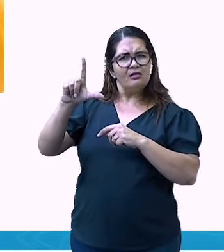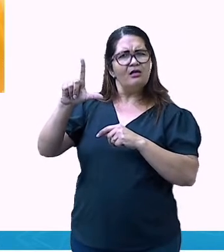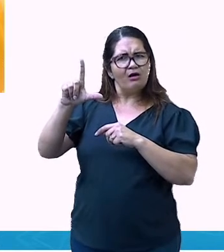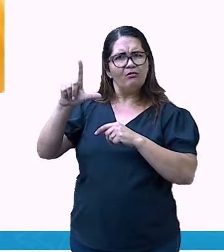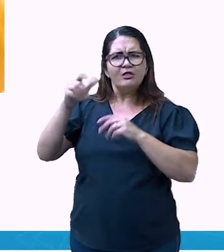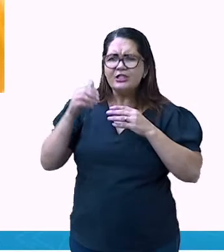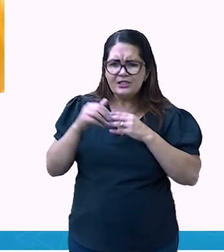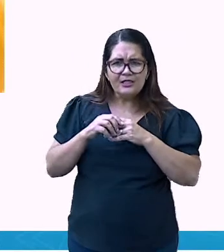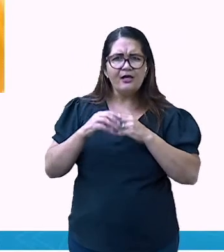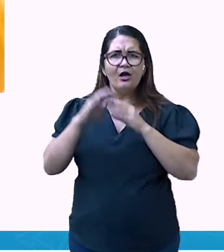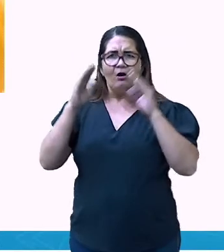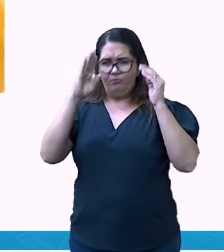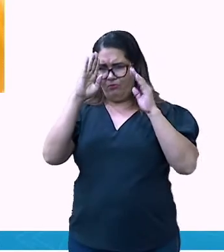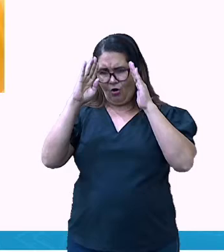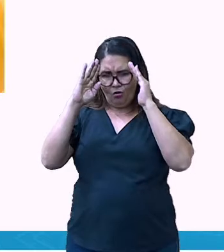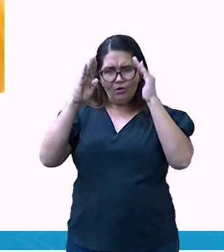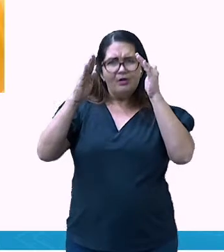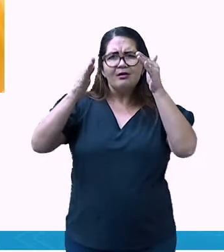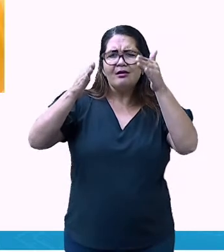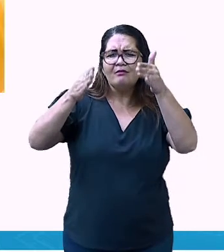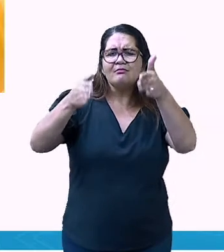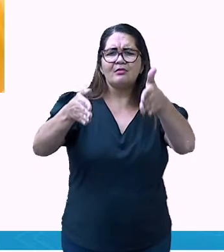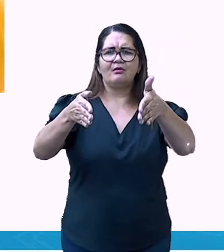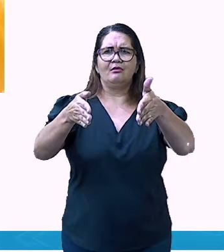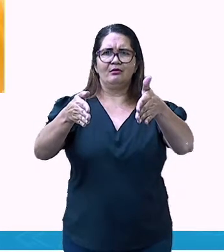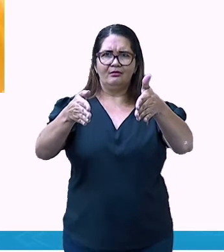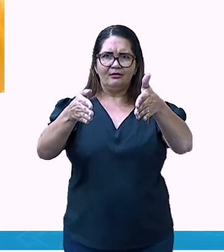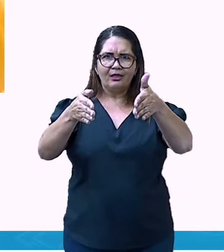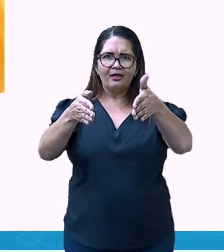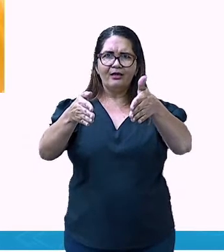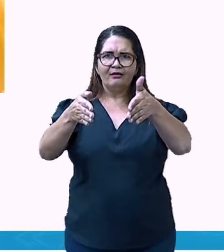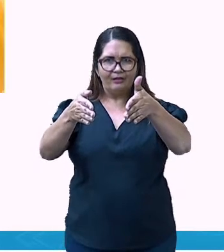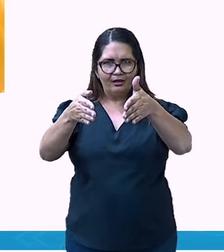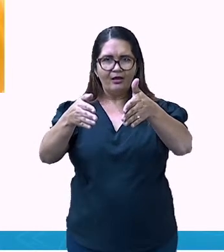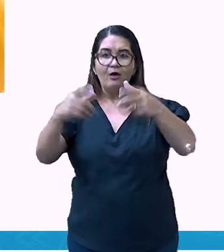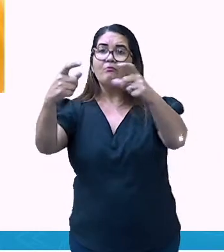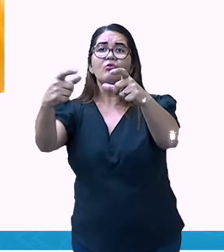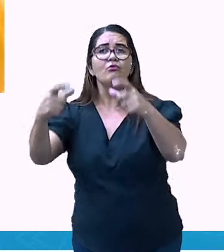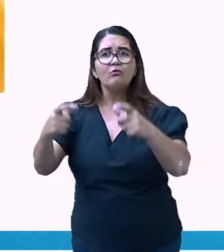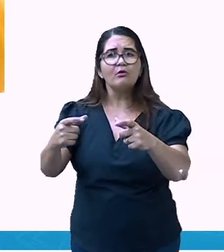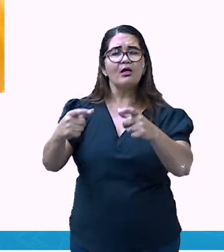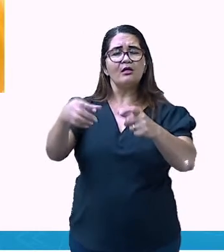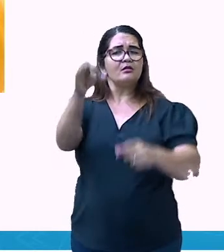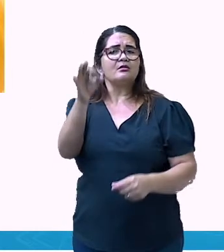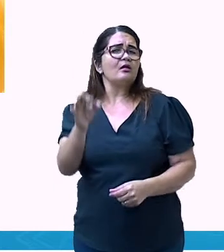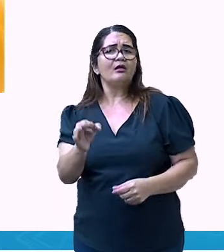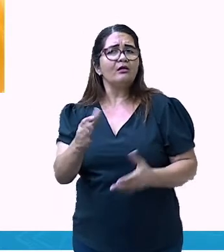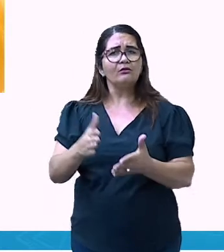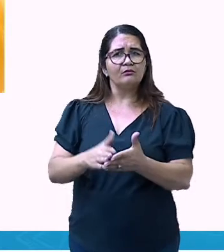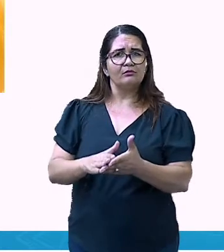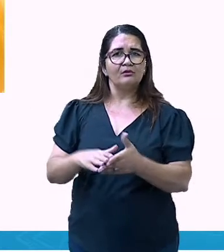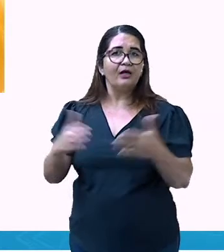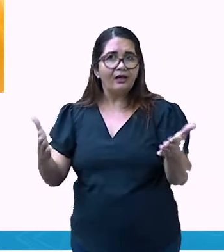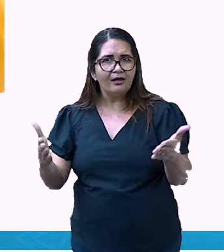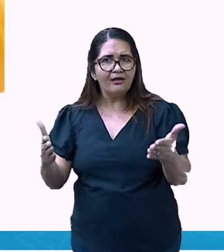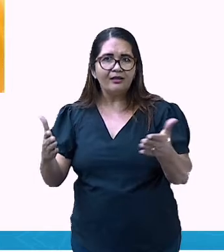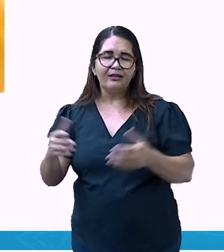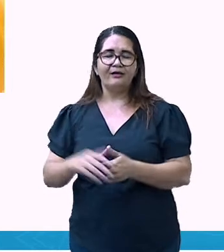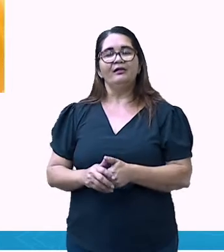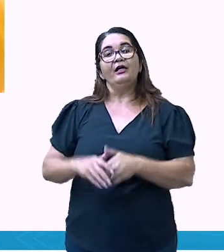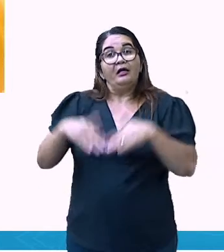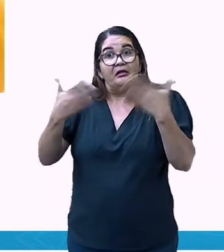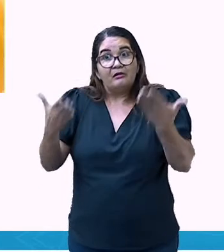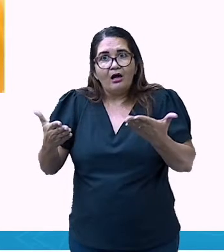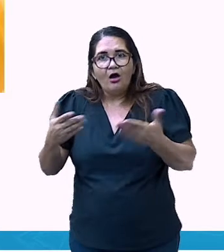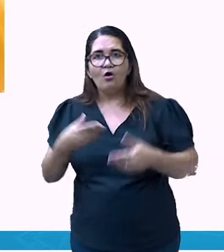Porque, vezes, os navegadores, eles precisavam se orientar e tinha sol. Ora, aquele tempo